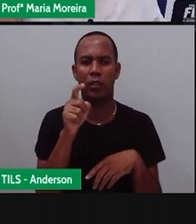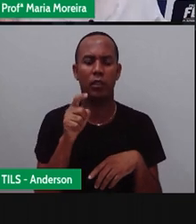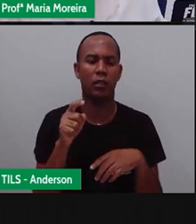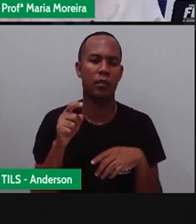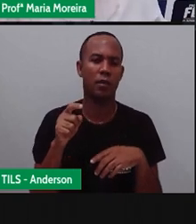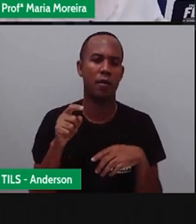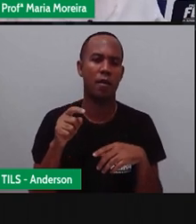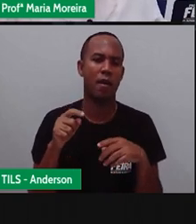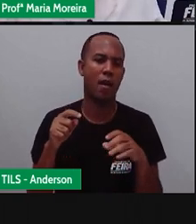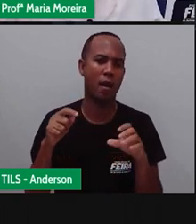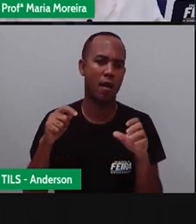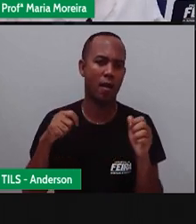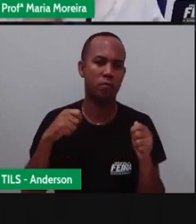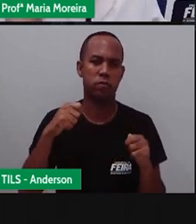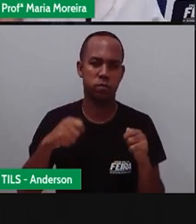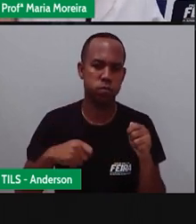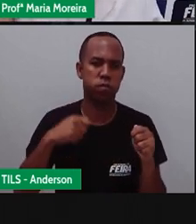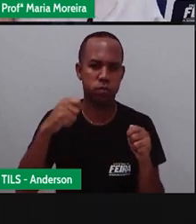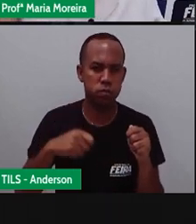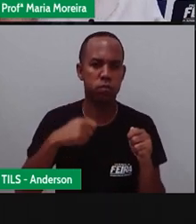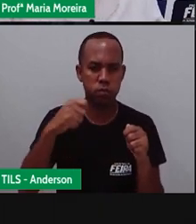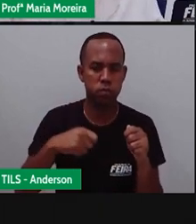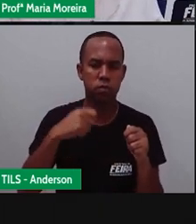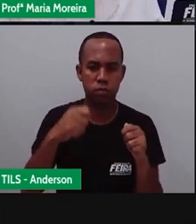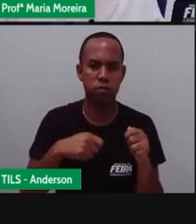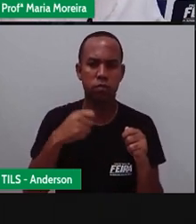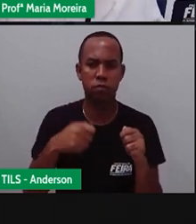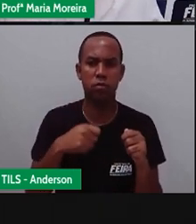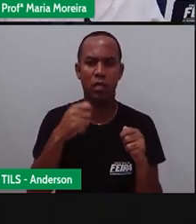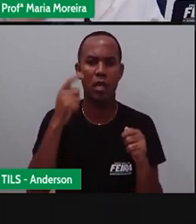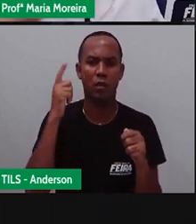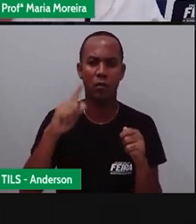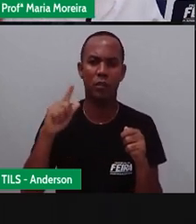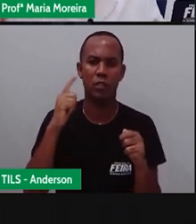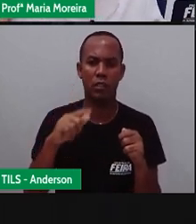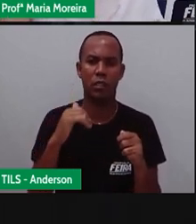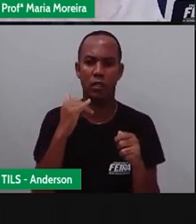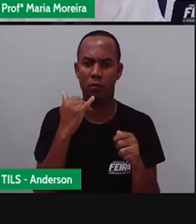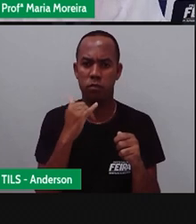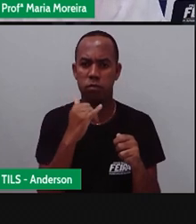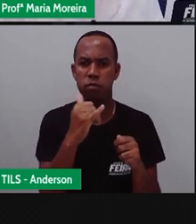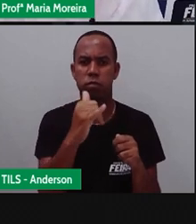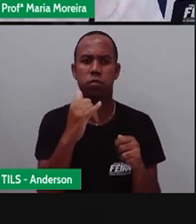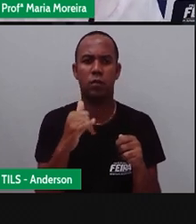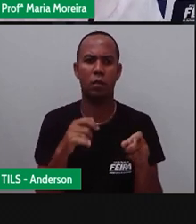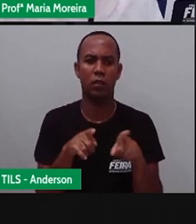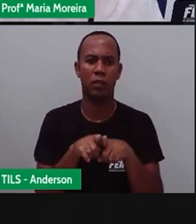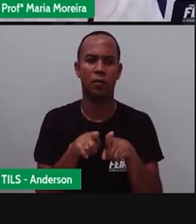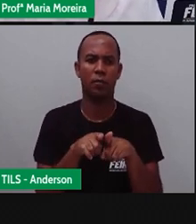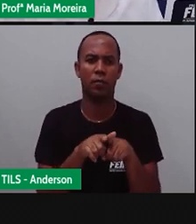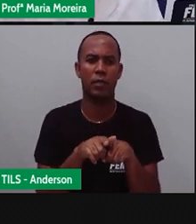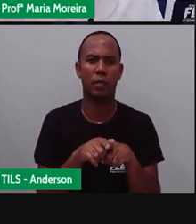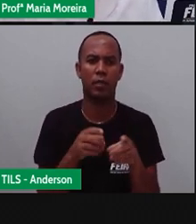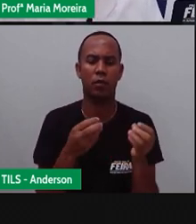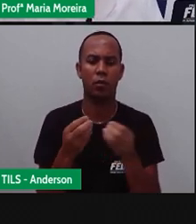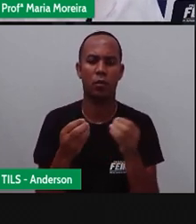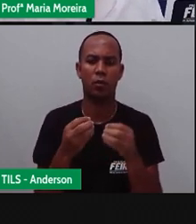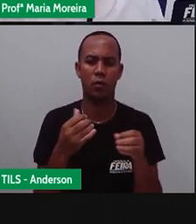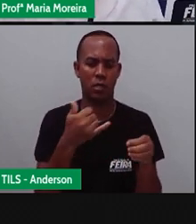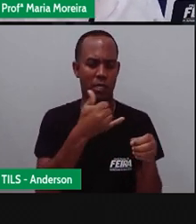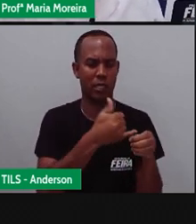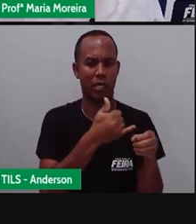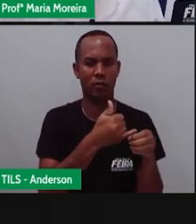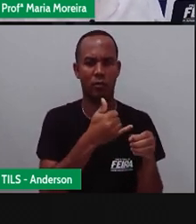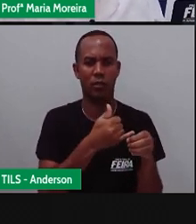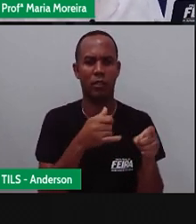Movidos a carvão, movidos a eletricidade, movido a queima de combustível, como é o caso da gasolina.